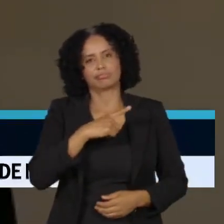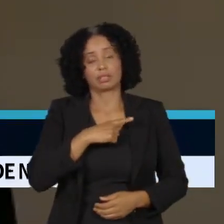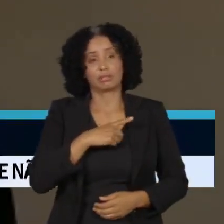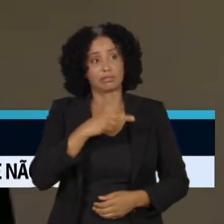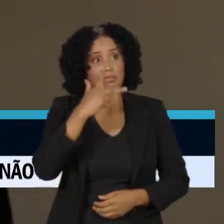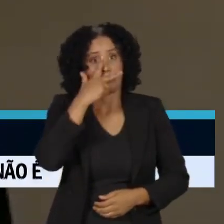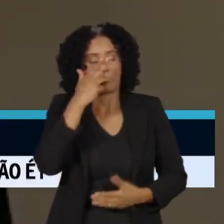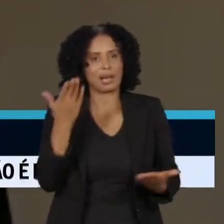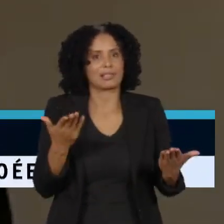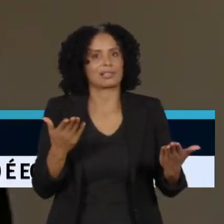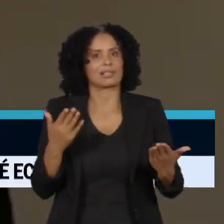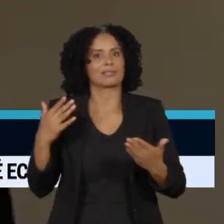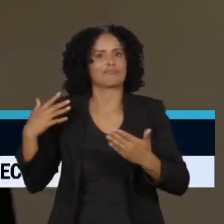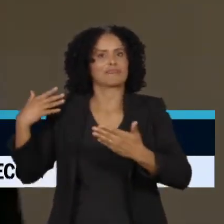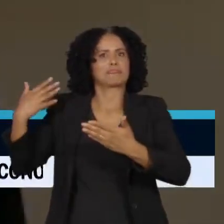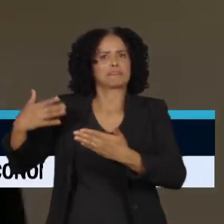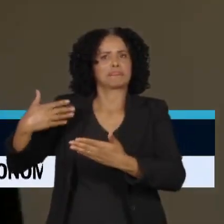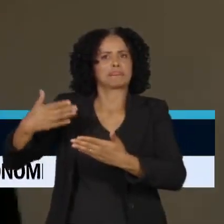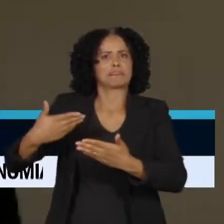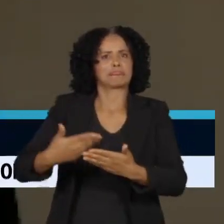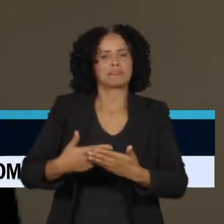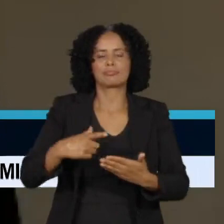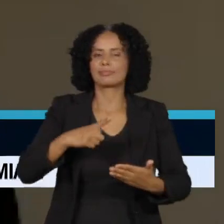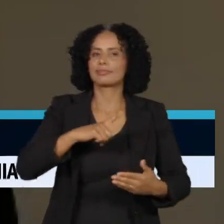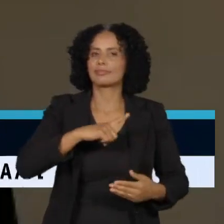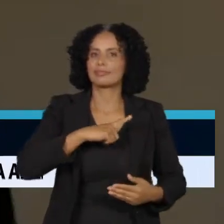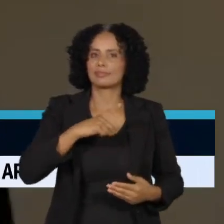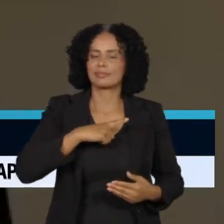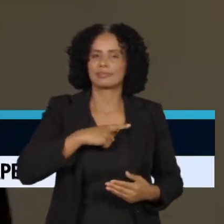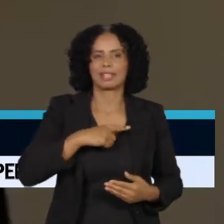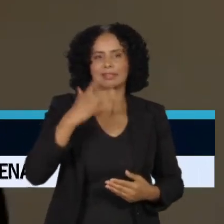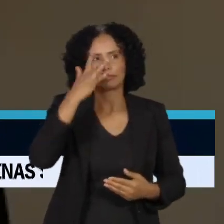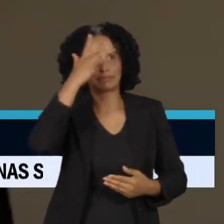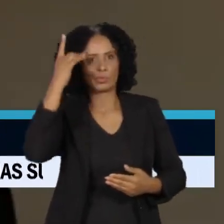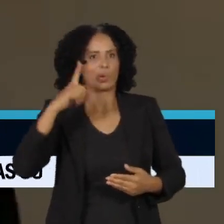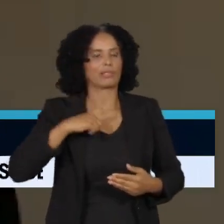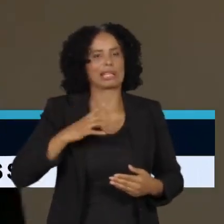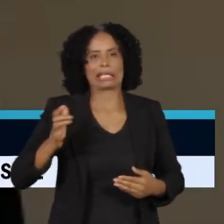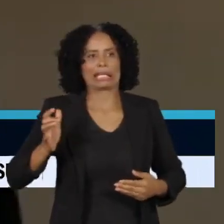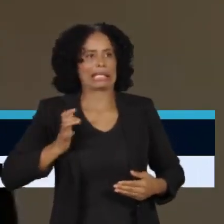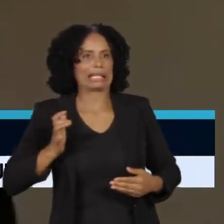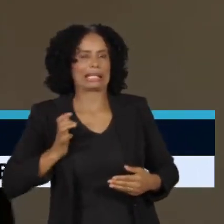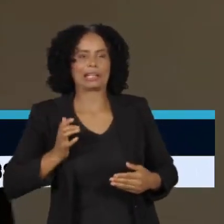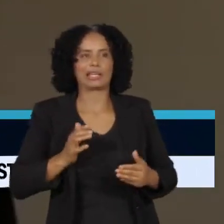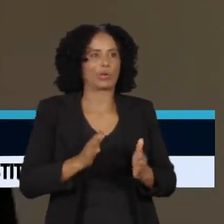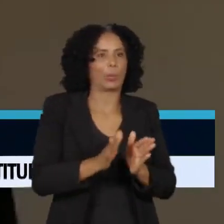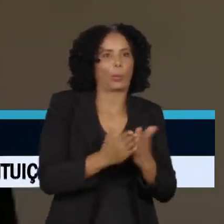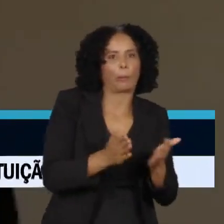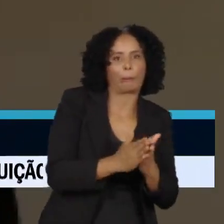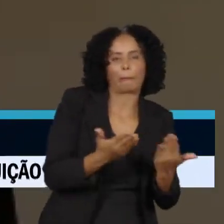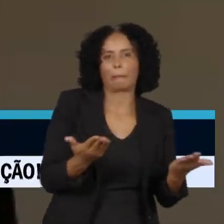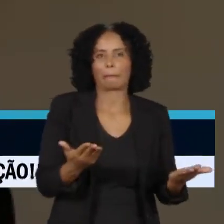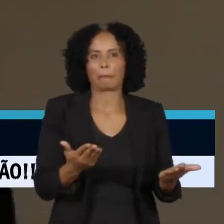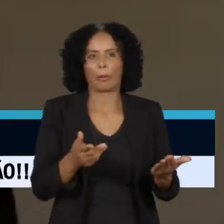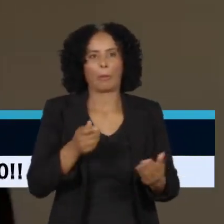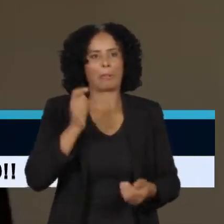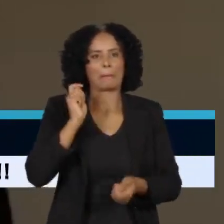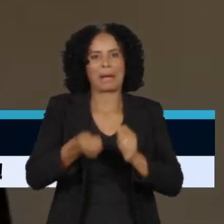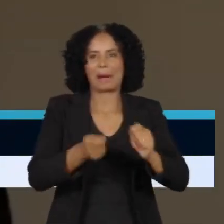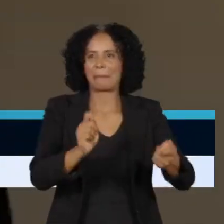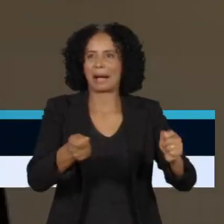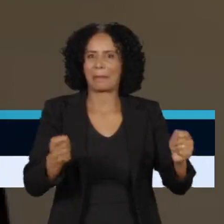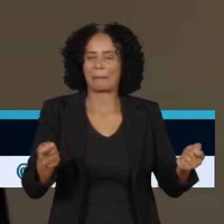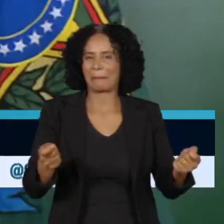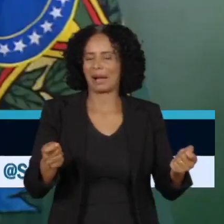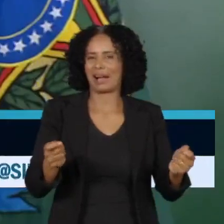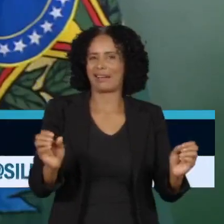transferir renda da classe média para a classe mais rica, que não paga nem imposto de renda nem outros tipos de